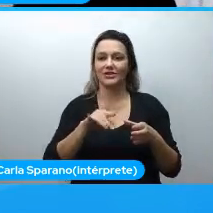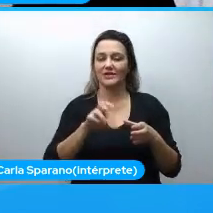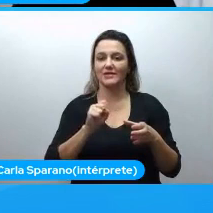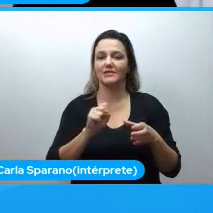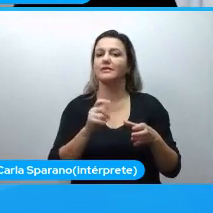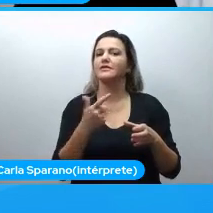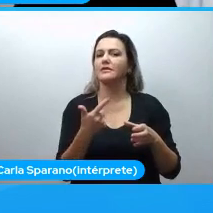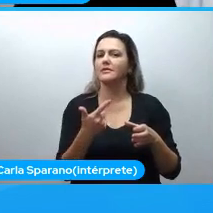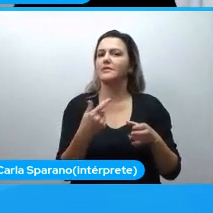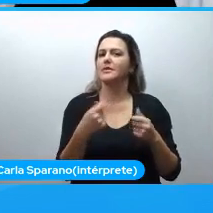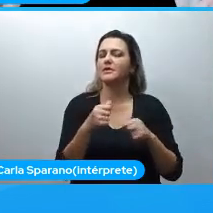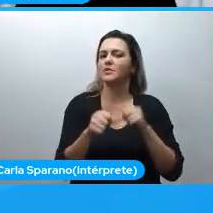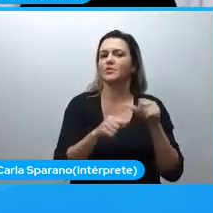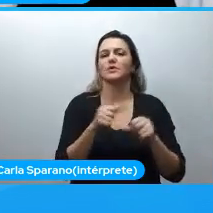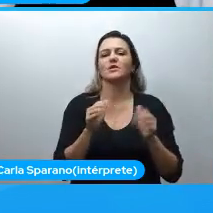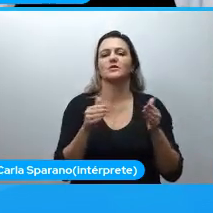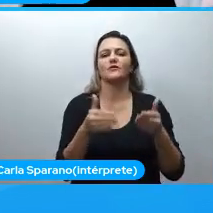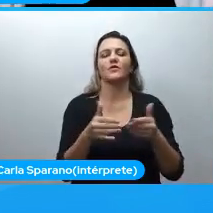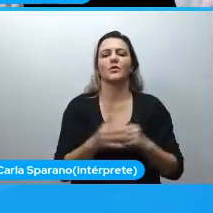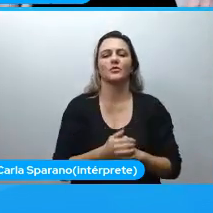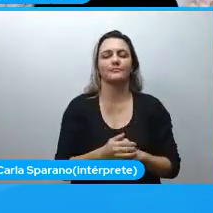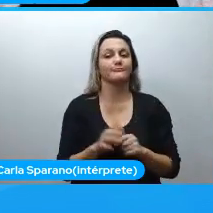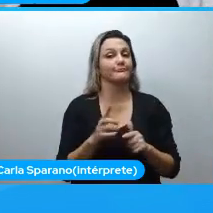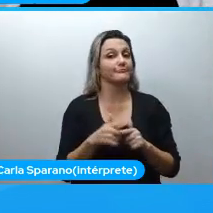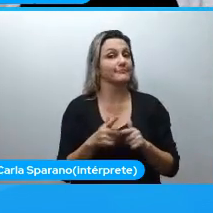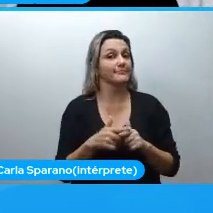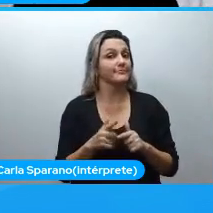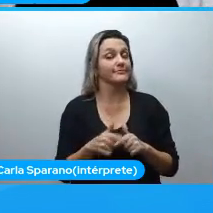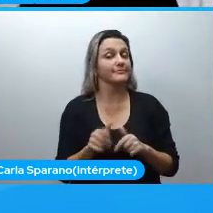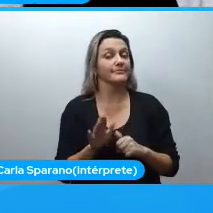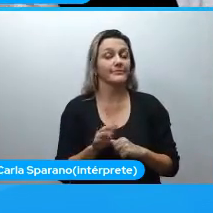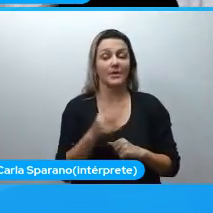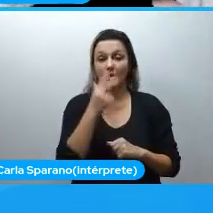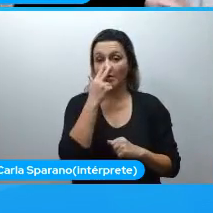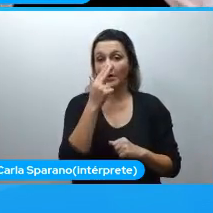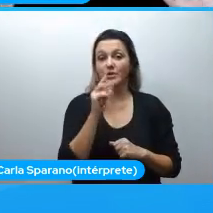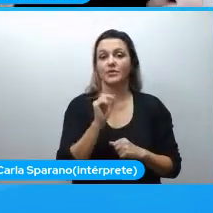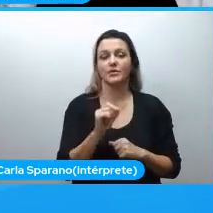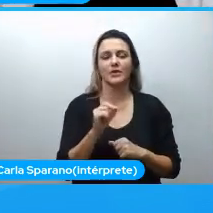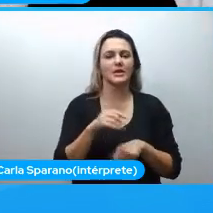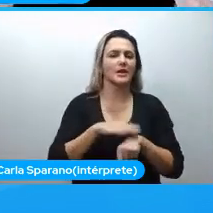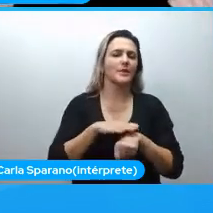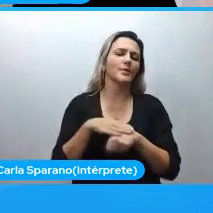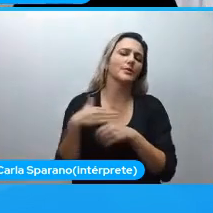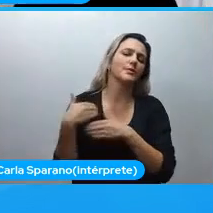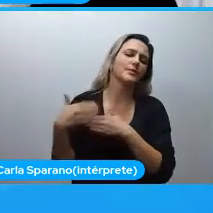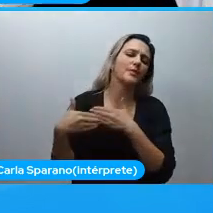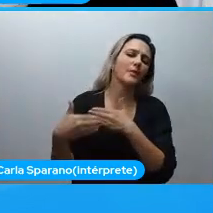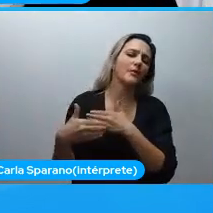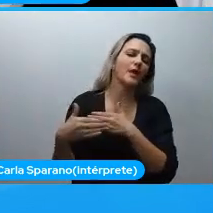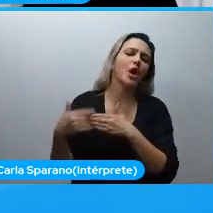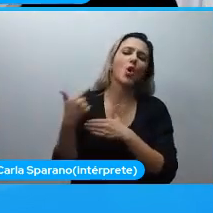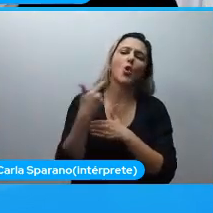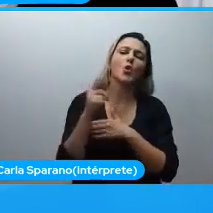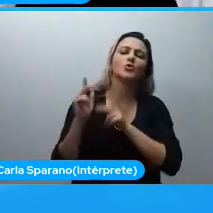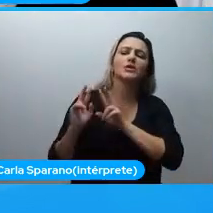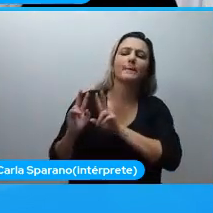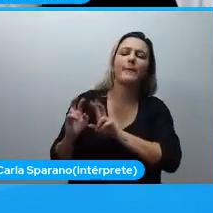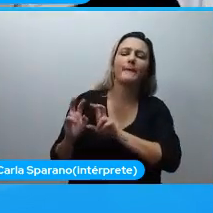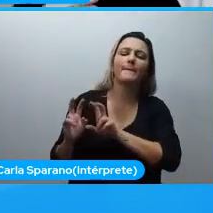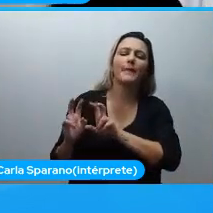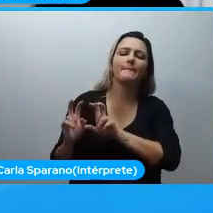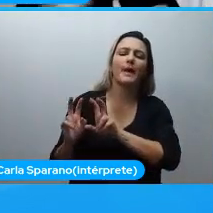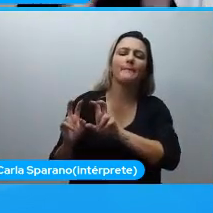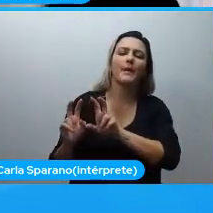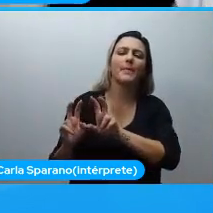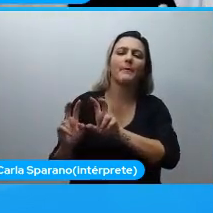potenciais de mudança, né? Problemáticos, né? Eu acho que ao longo do tempo outras temáticas foram existindo. Então,